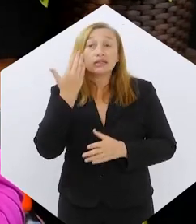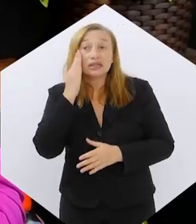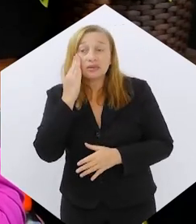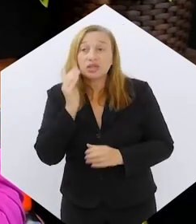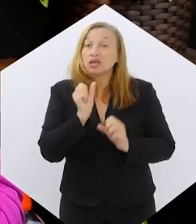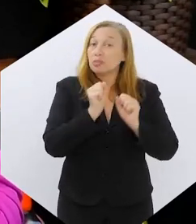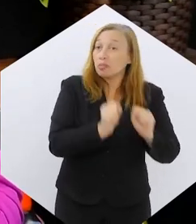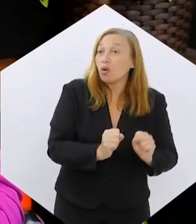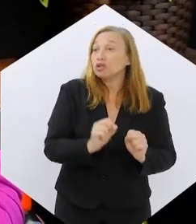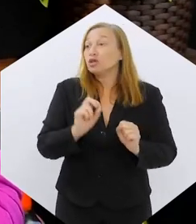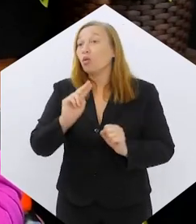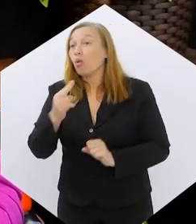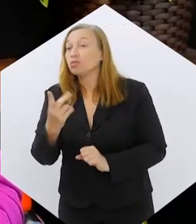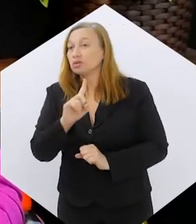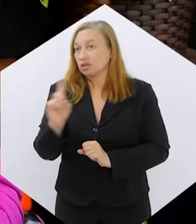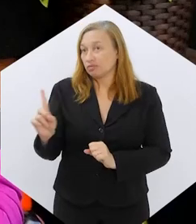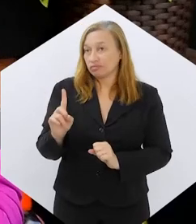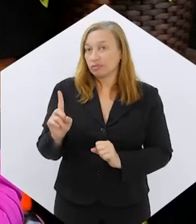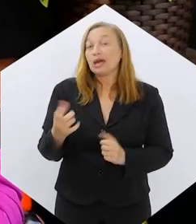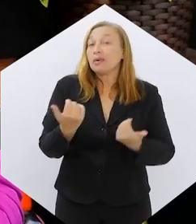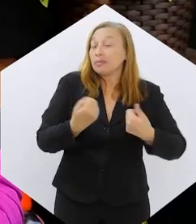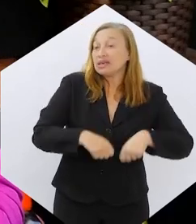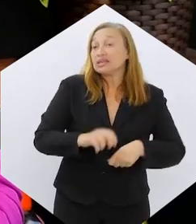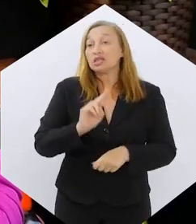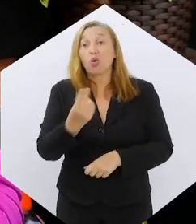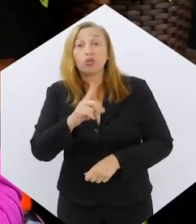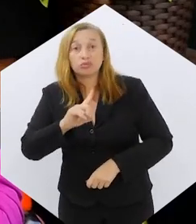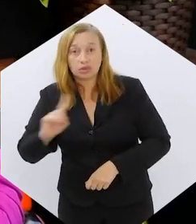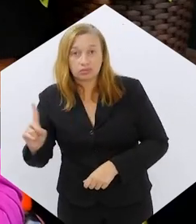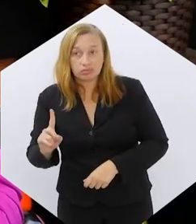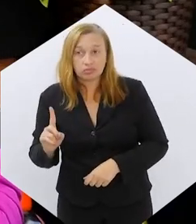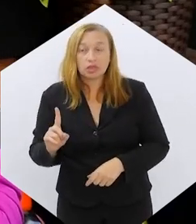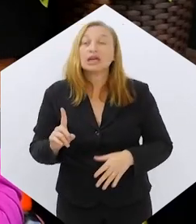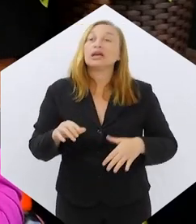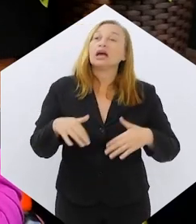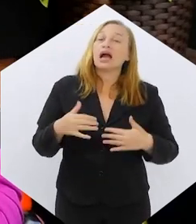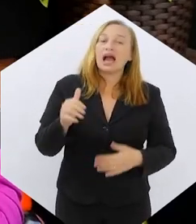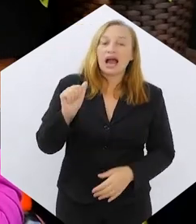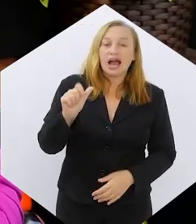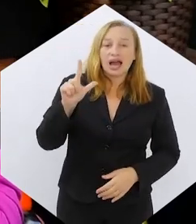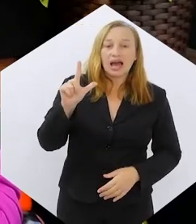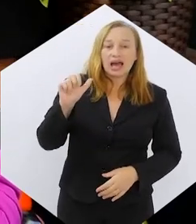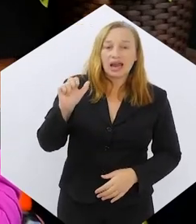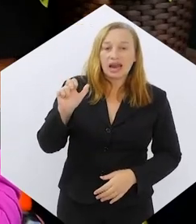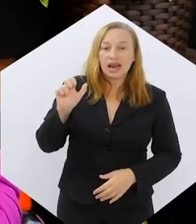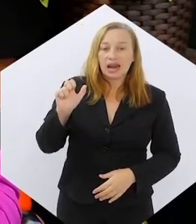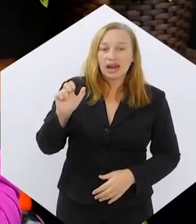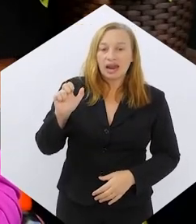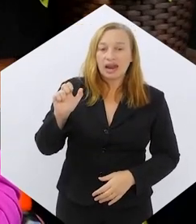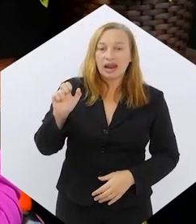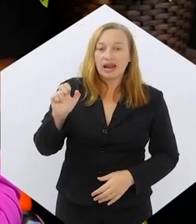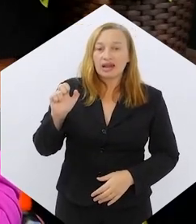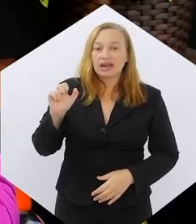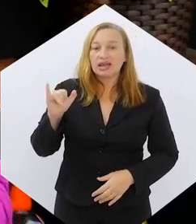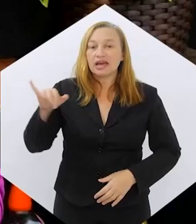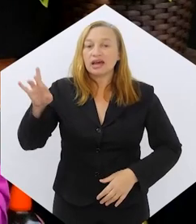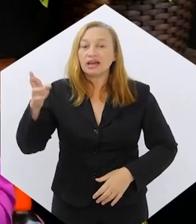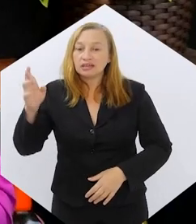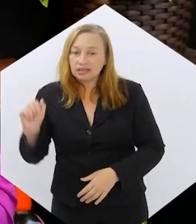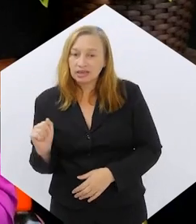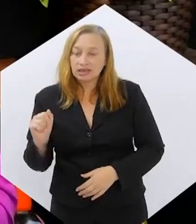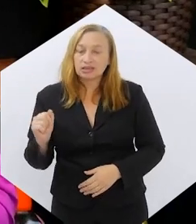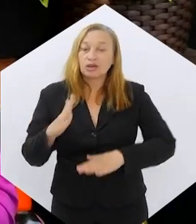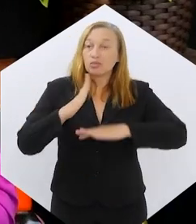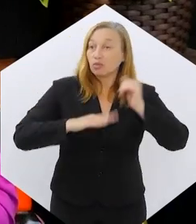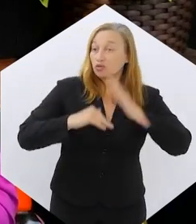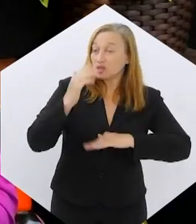pode, quem não pode, quem precisa ou não dessa medicação. E, Aliandra, a doutora Joana também já adiantou a importância